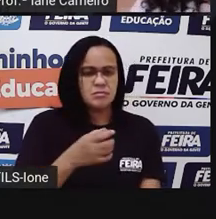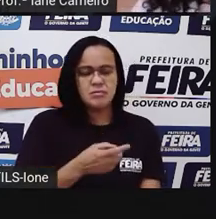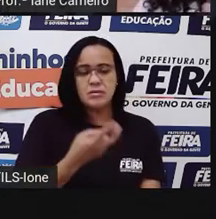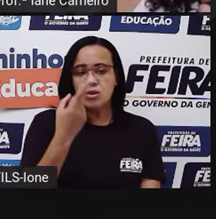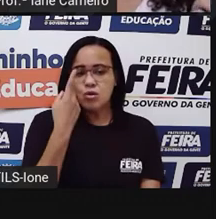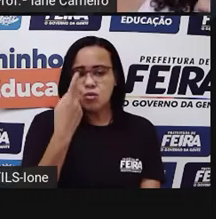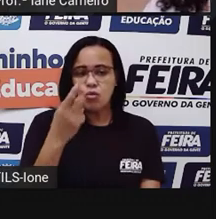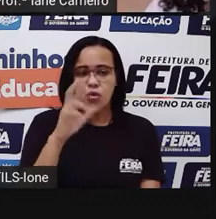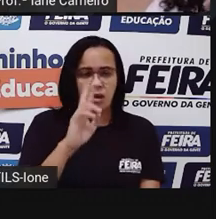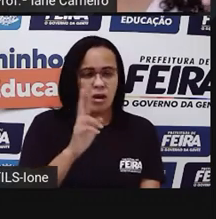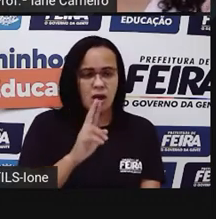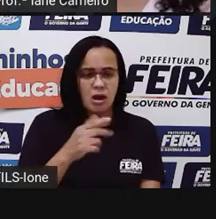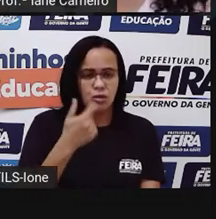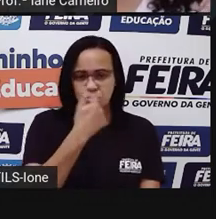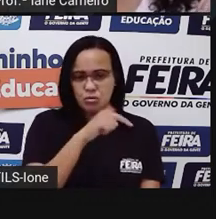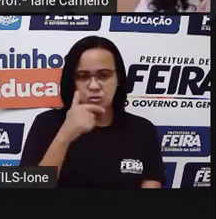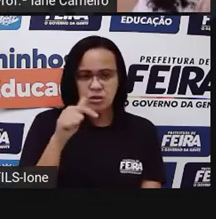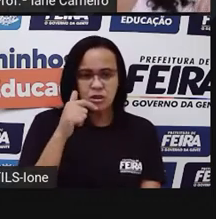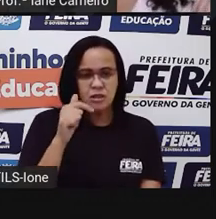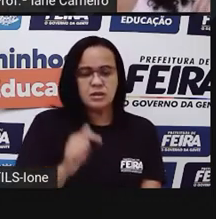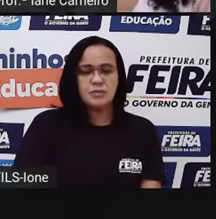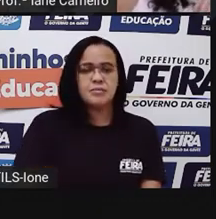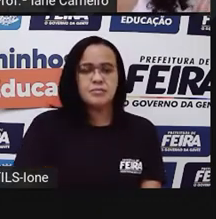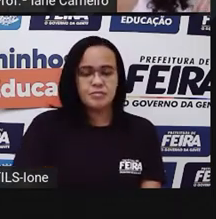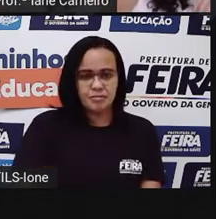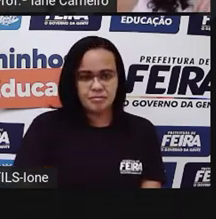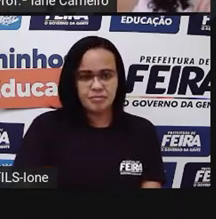De 80 centavos para 1 real, falta quanto?